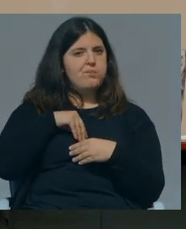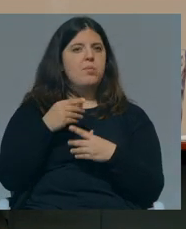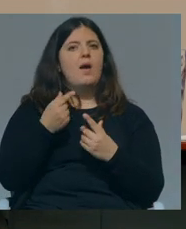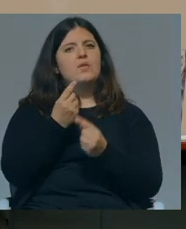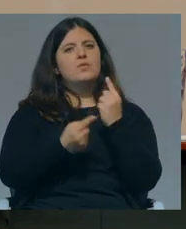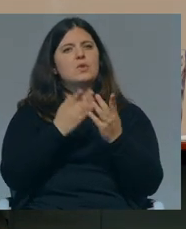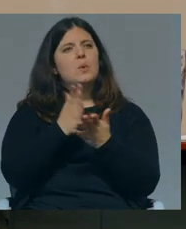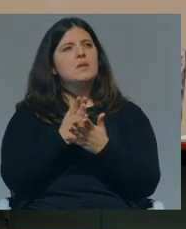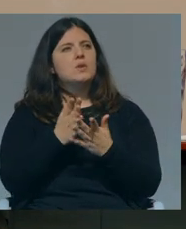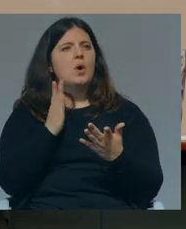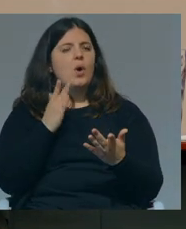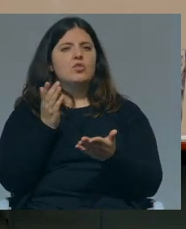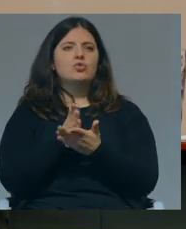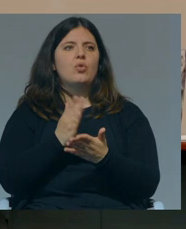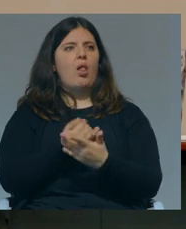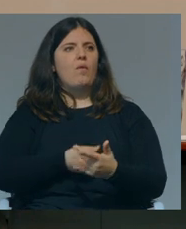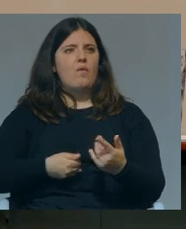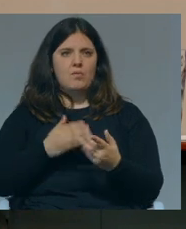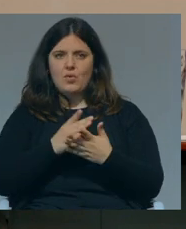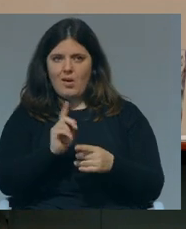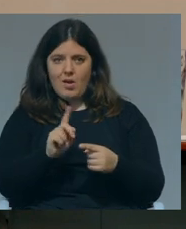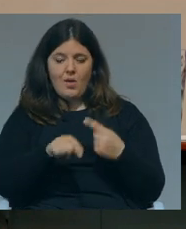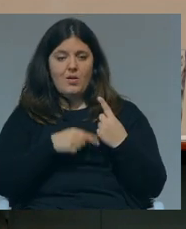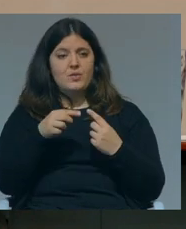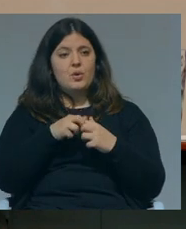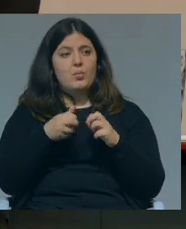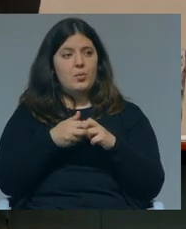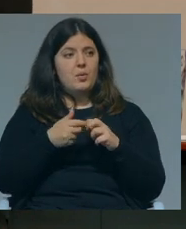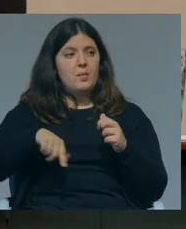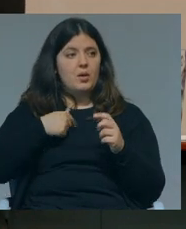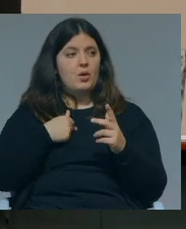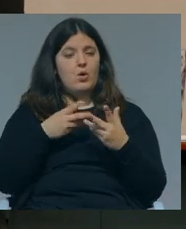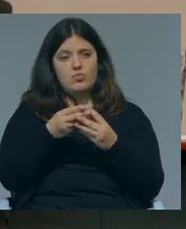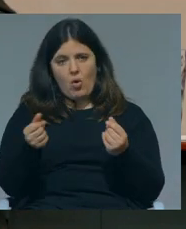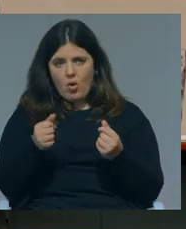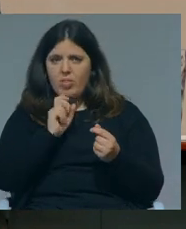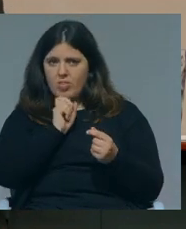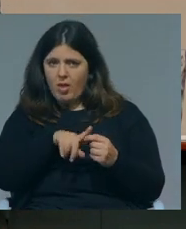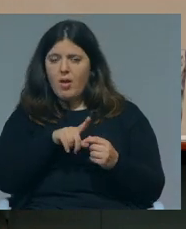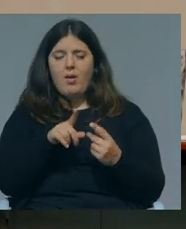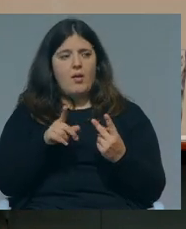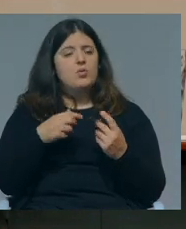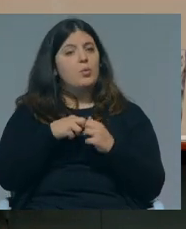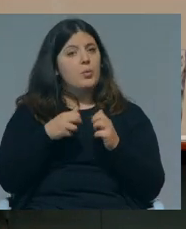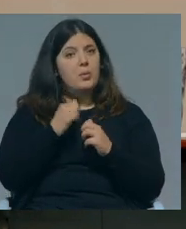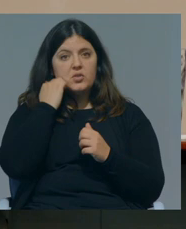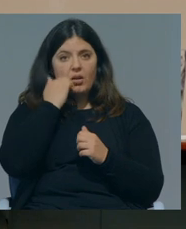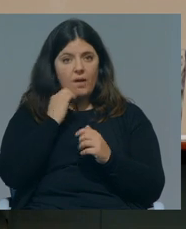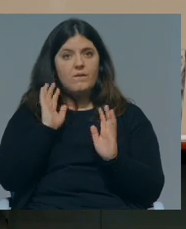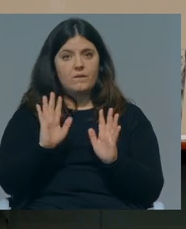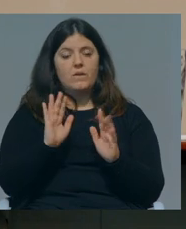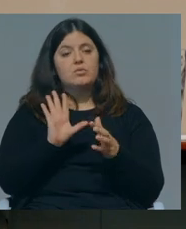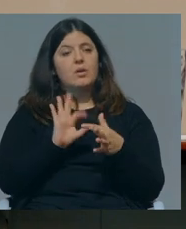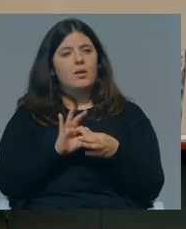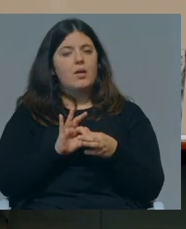é só o estar ali na escola com fome. Às vezes isso até é um problema que nós conseguimos tratar. São problemas gravíssimos a